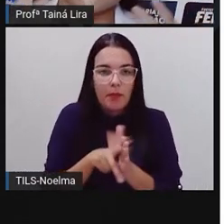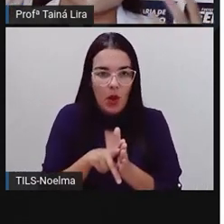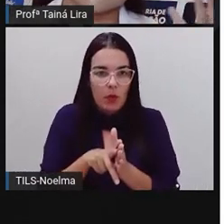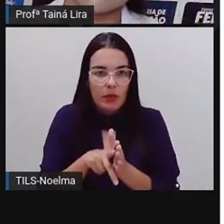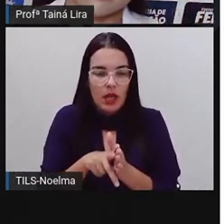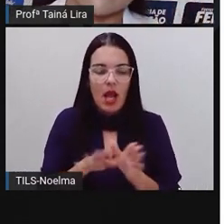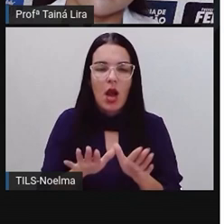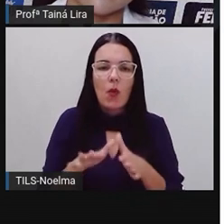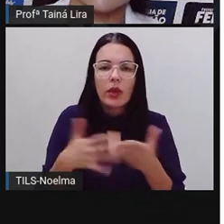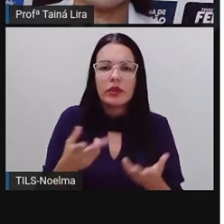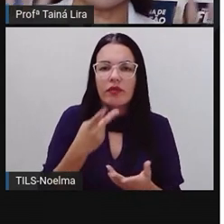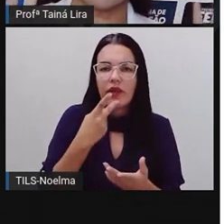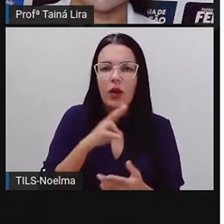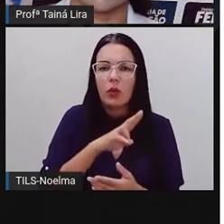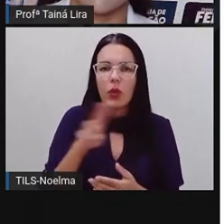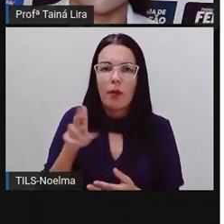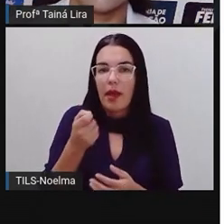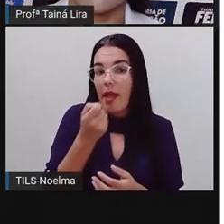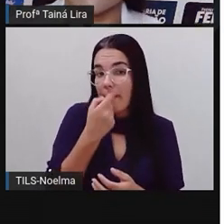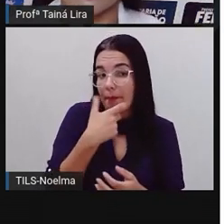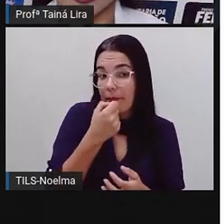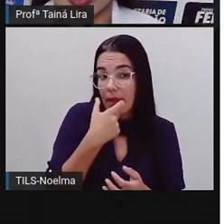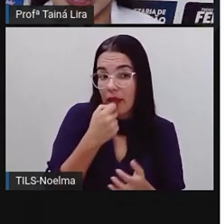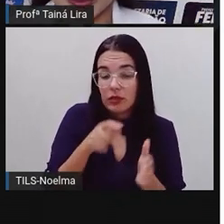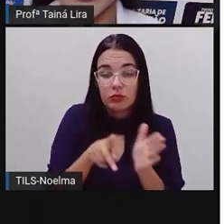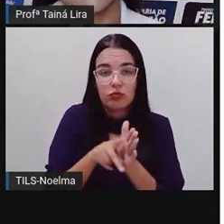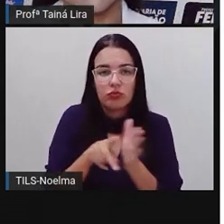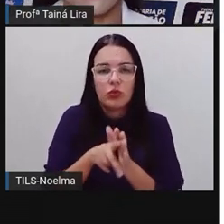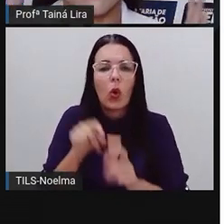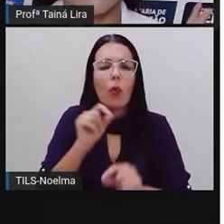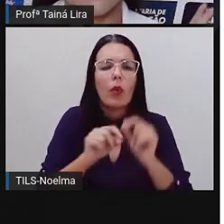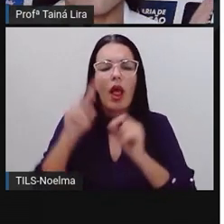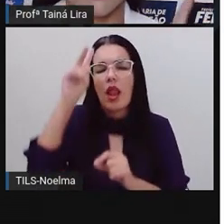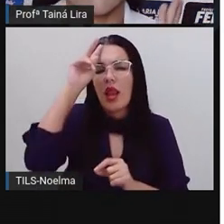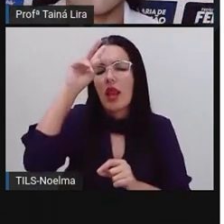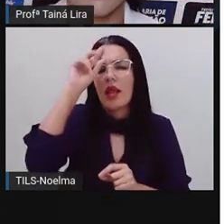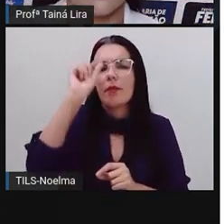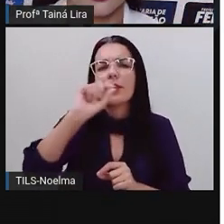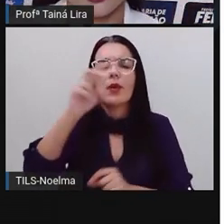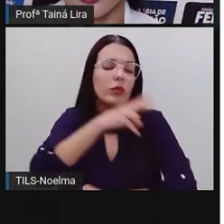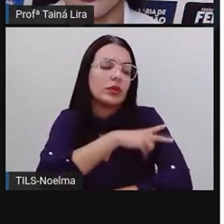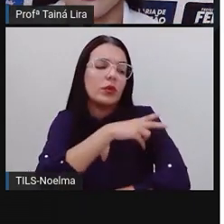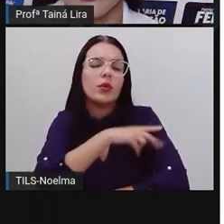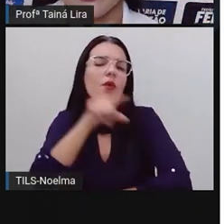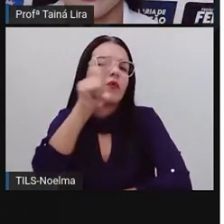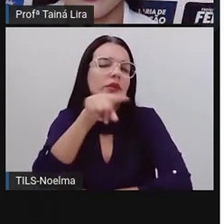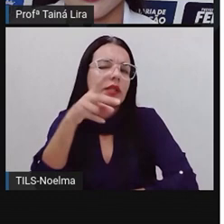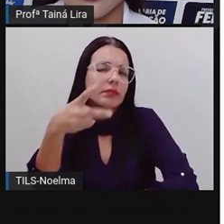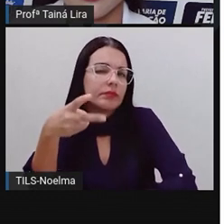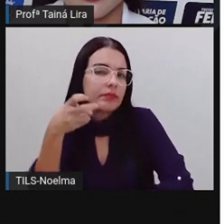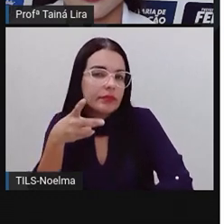medicinais, lembra o quê? Ao meu segundo ano, que tá aí do outro lado me assistindo.